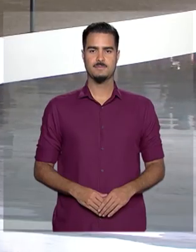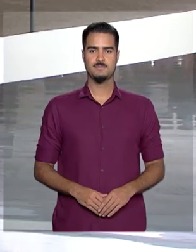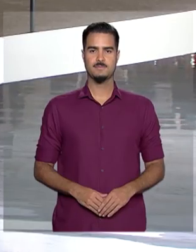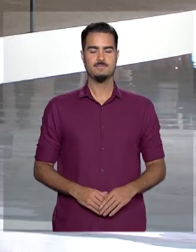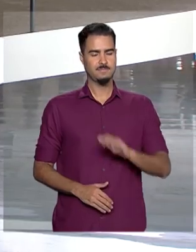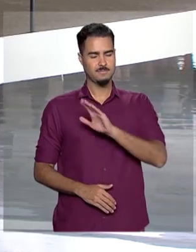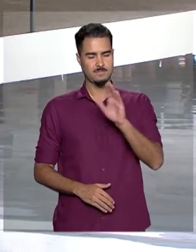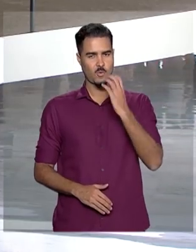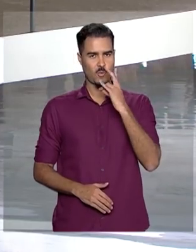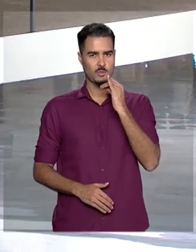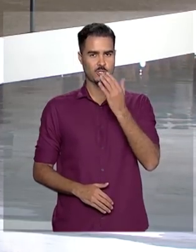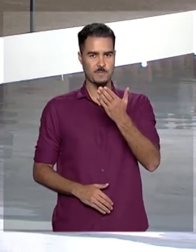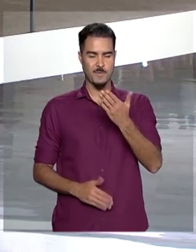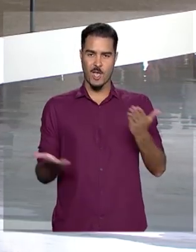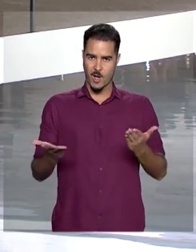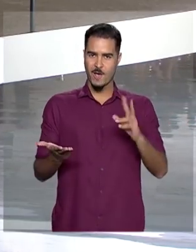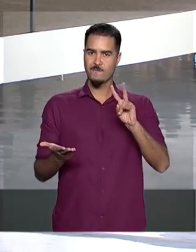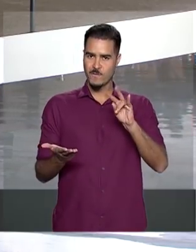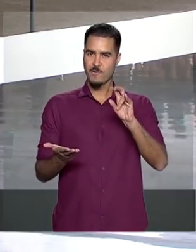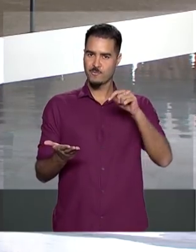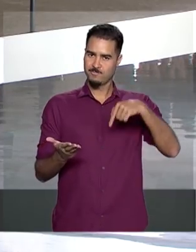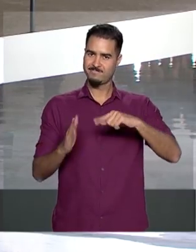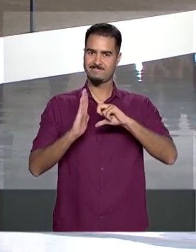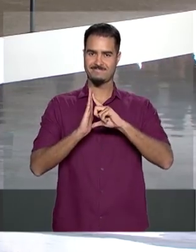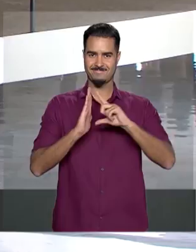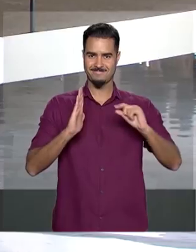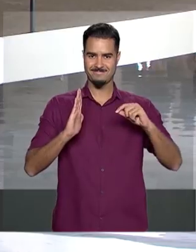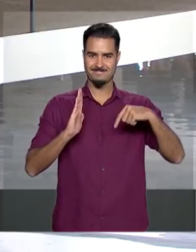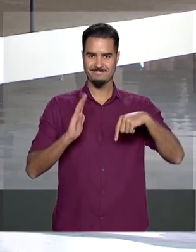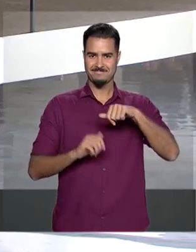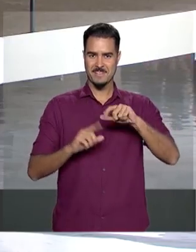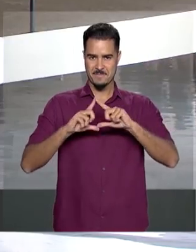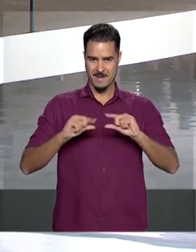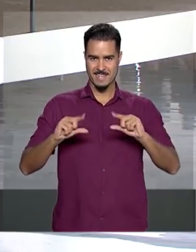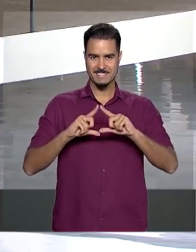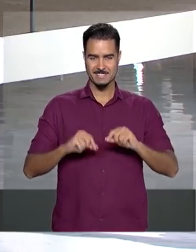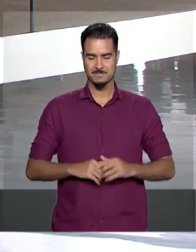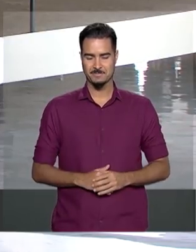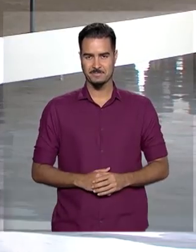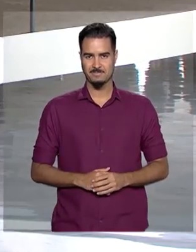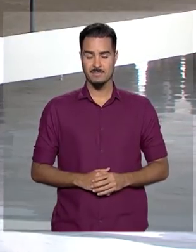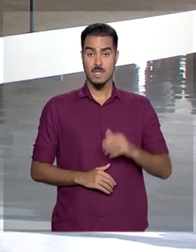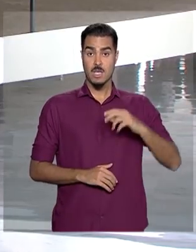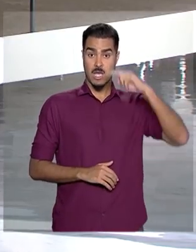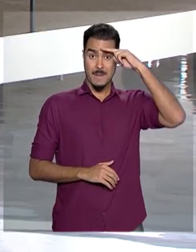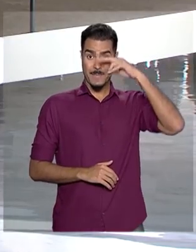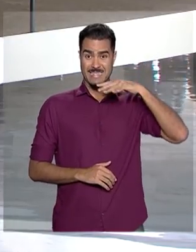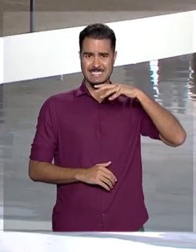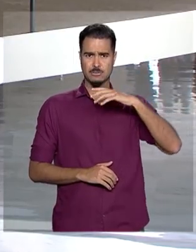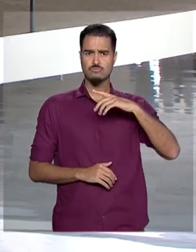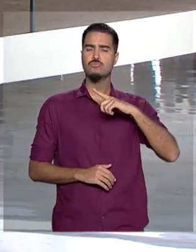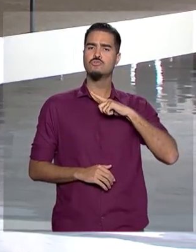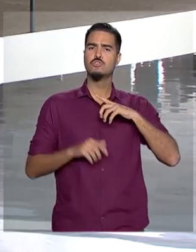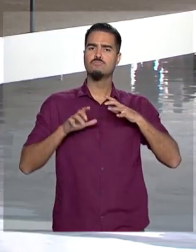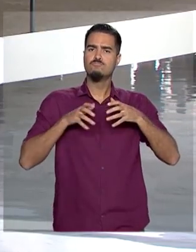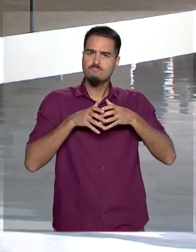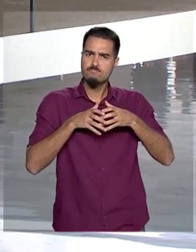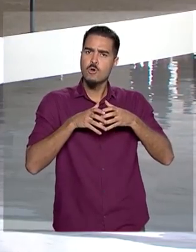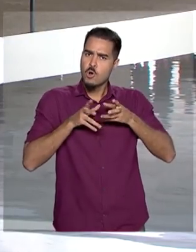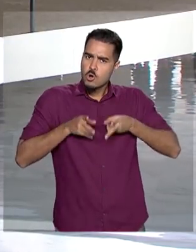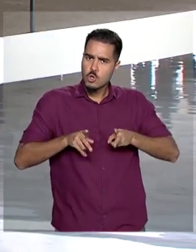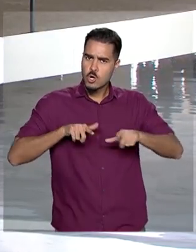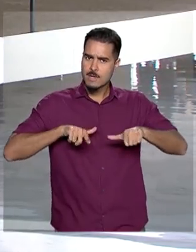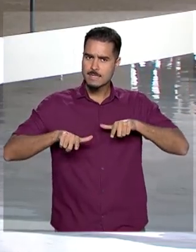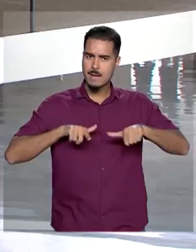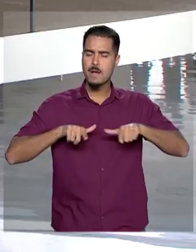Olá, bom dia. Falamos ao vivo do Palácio do Planalto em Brasília. Militares das Forças Armadas vão continuar